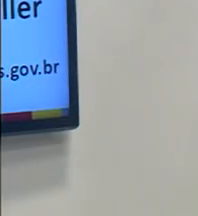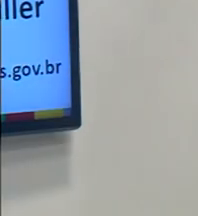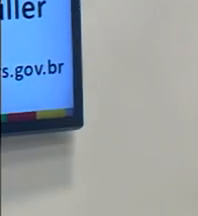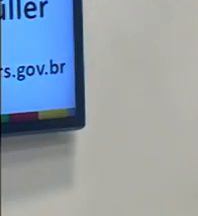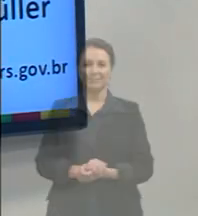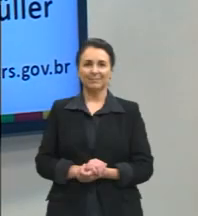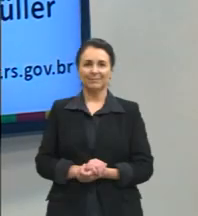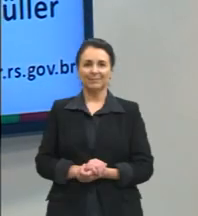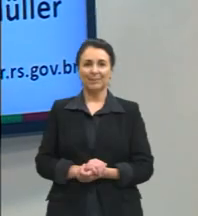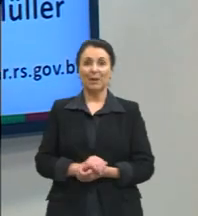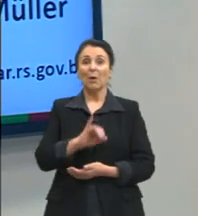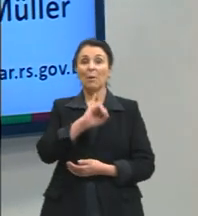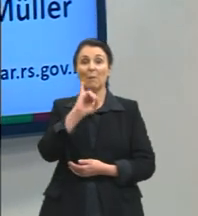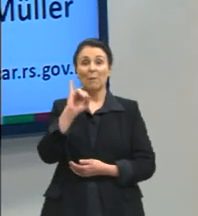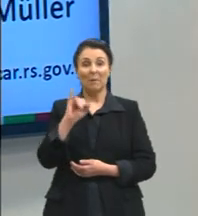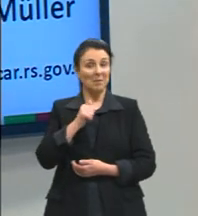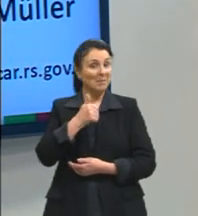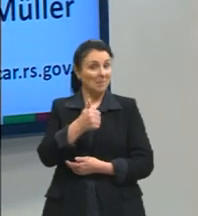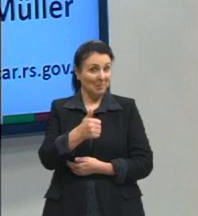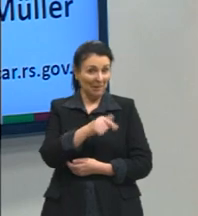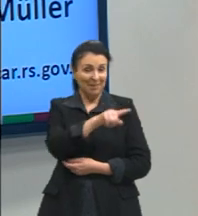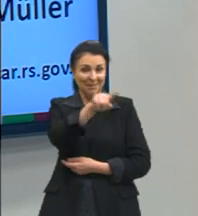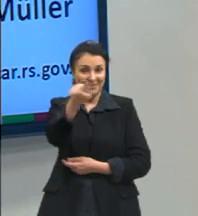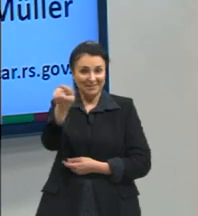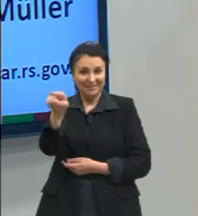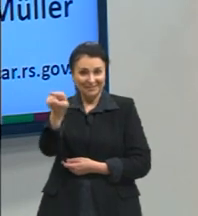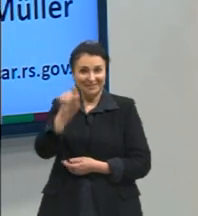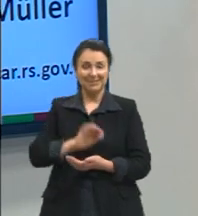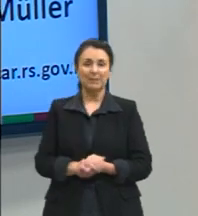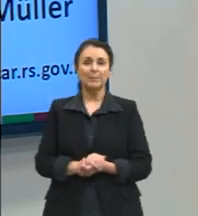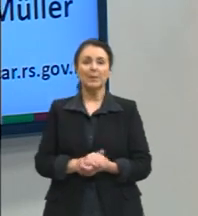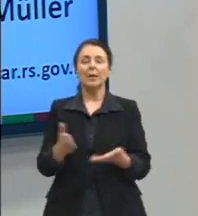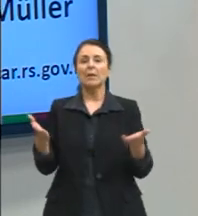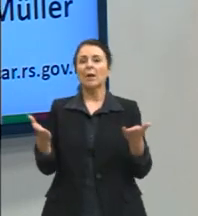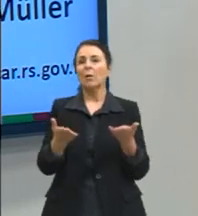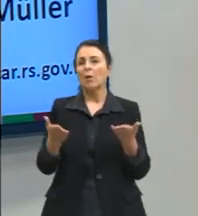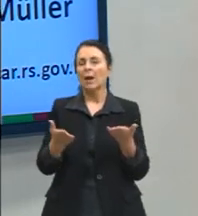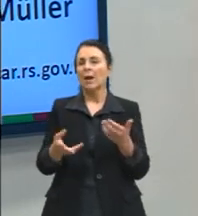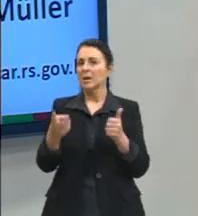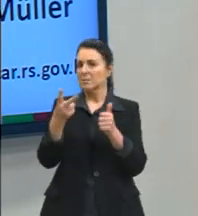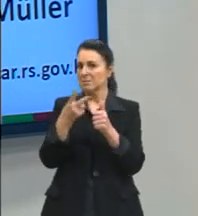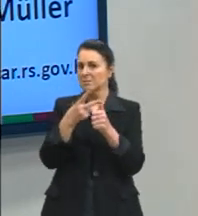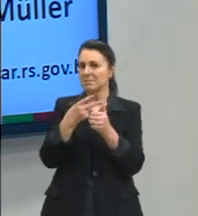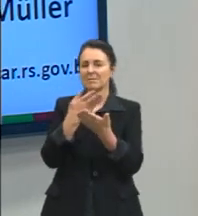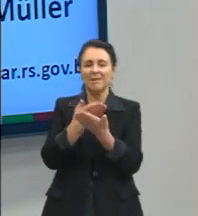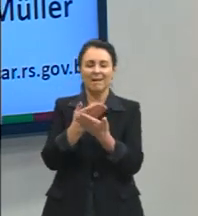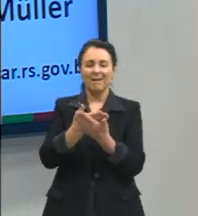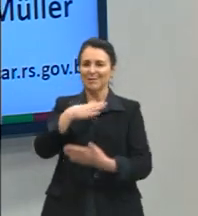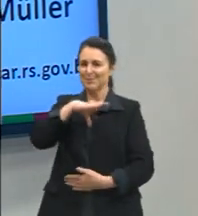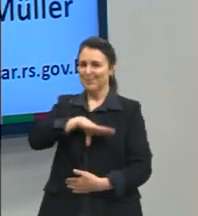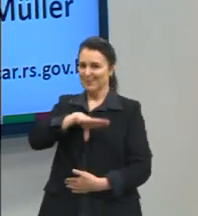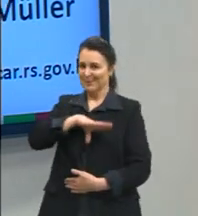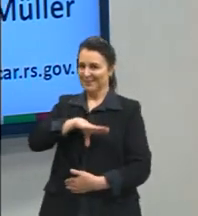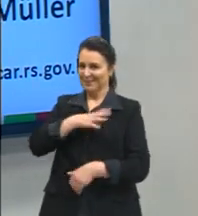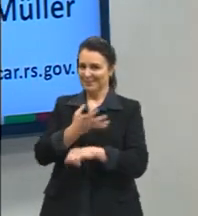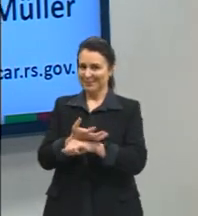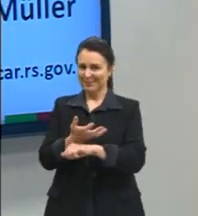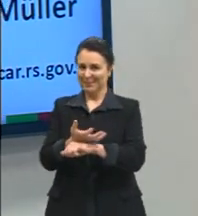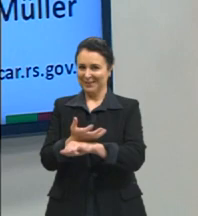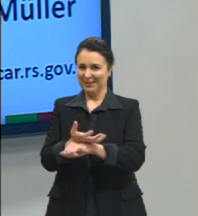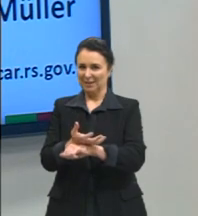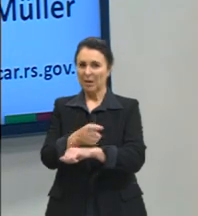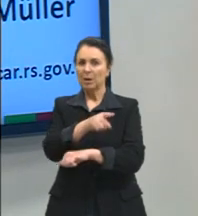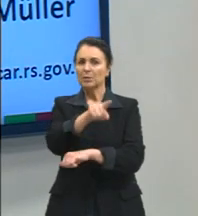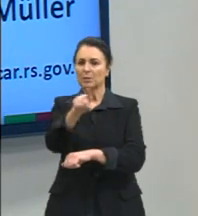E aí, pessoal, tudo bem com vocês? Chegamos, então, para a nossa segunda aula de língua portuguesa. Se